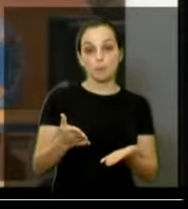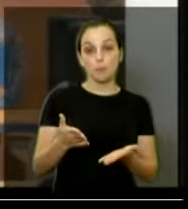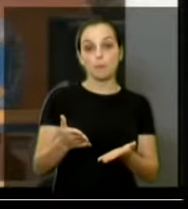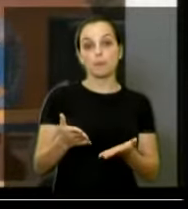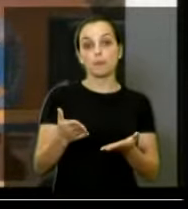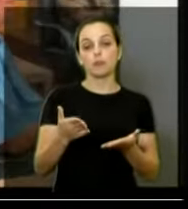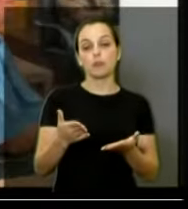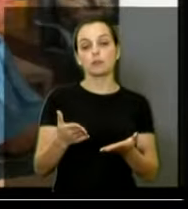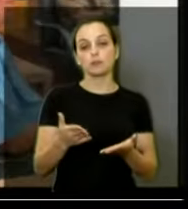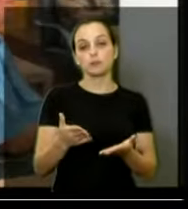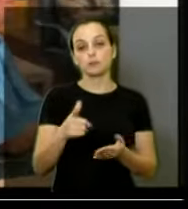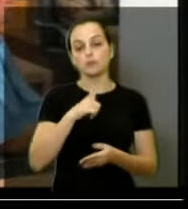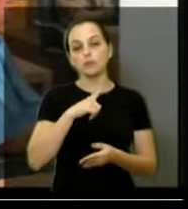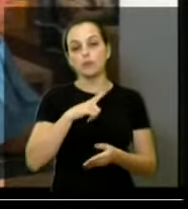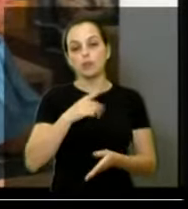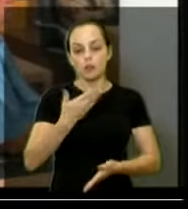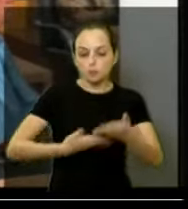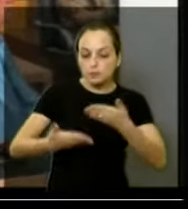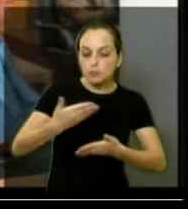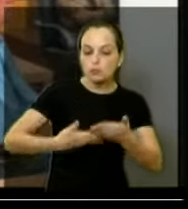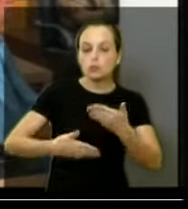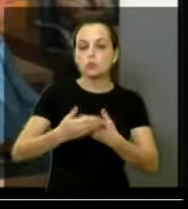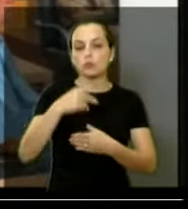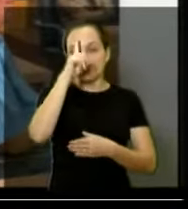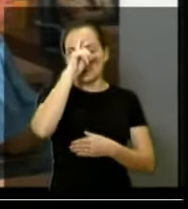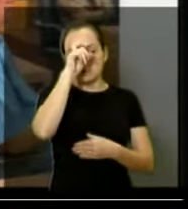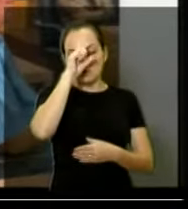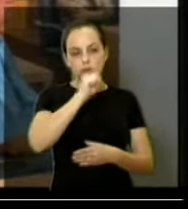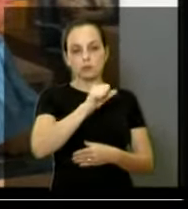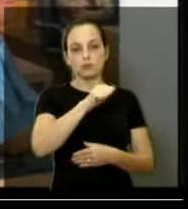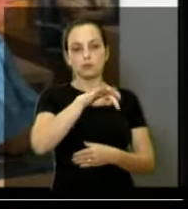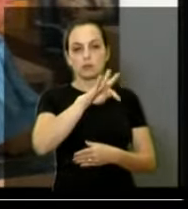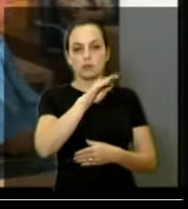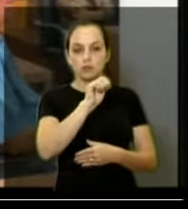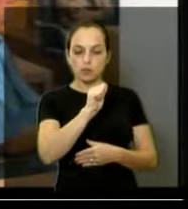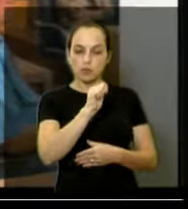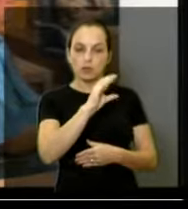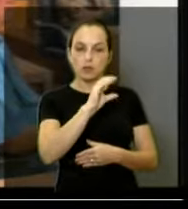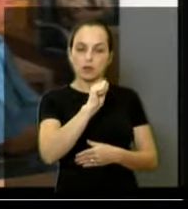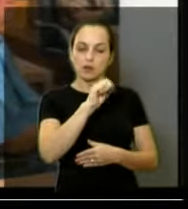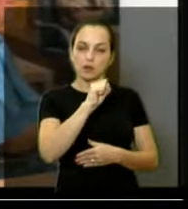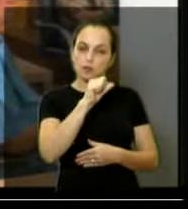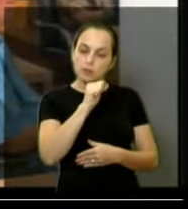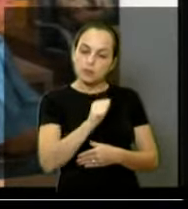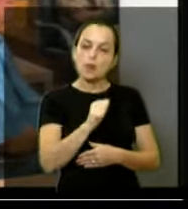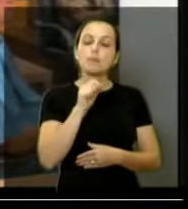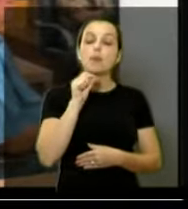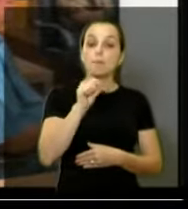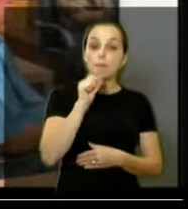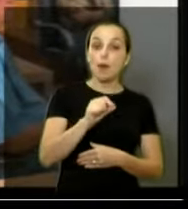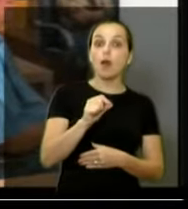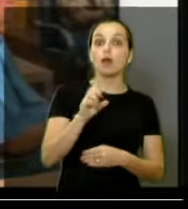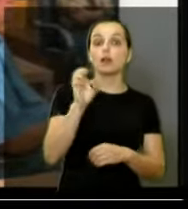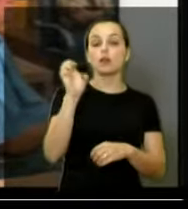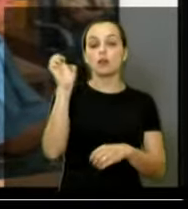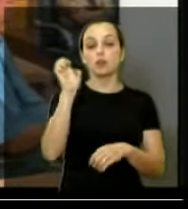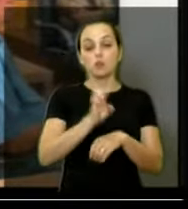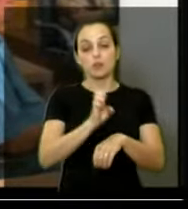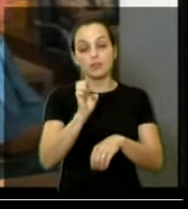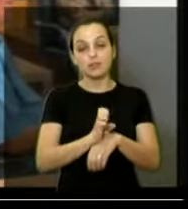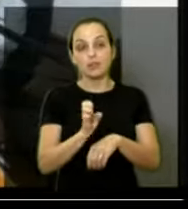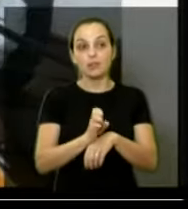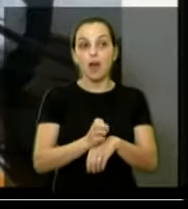nós estamos aí numa articulação com a Santa Casa, com a Beneficiência, para que o Estado consiga rever